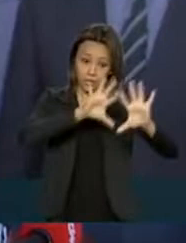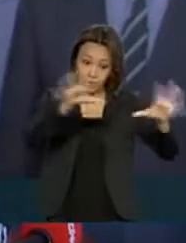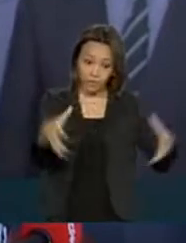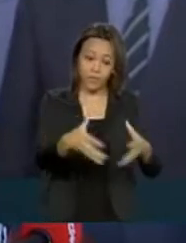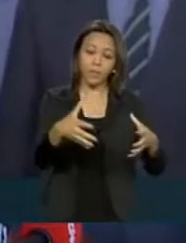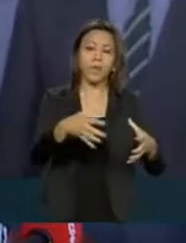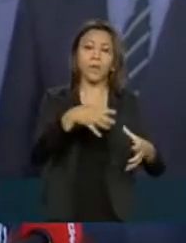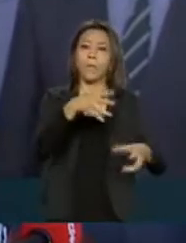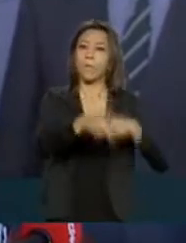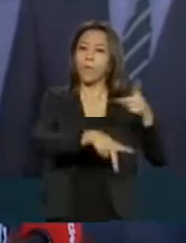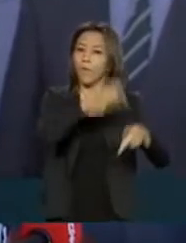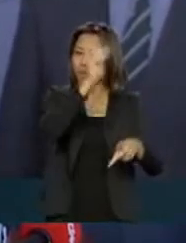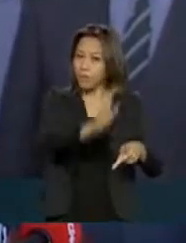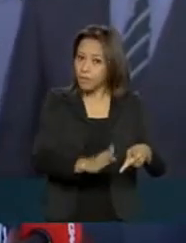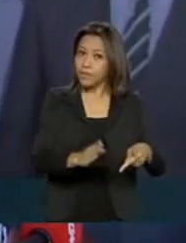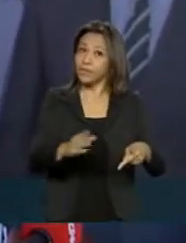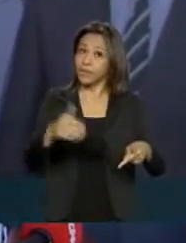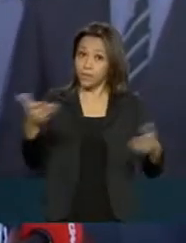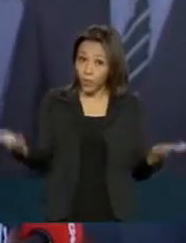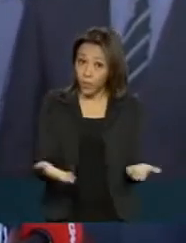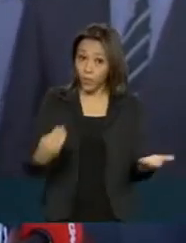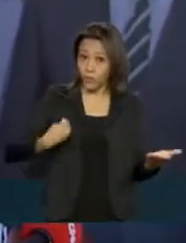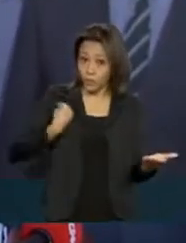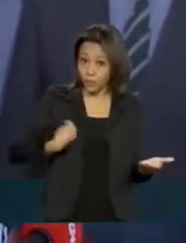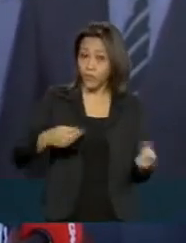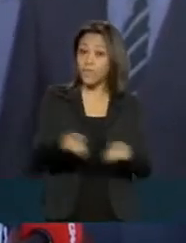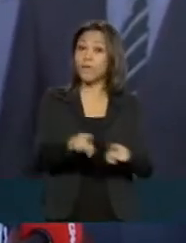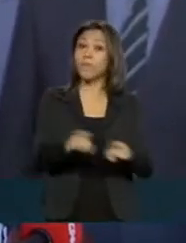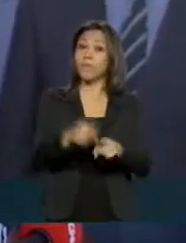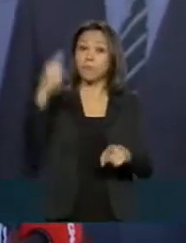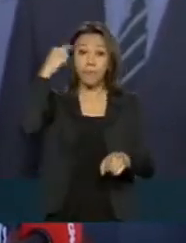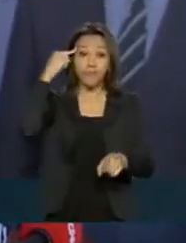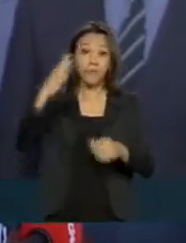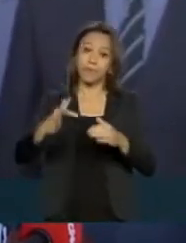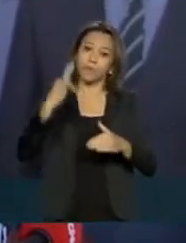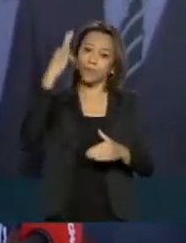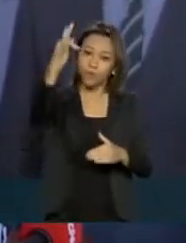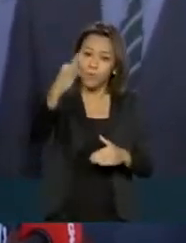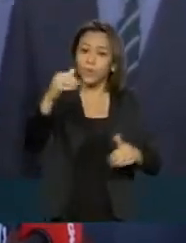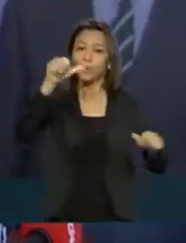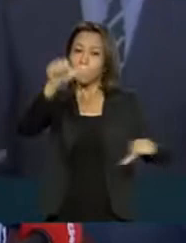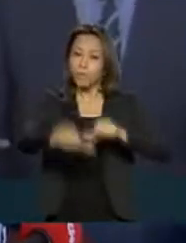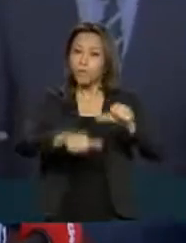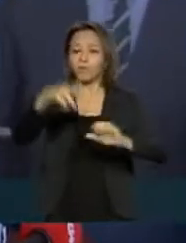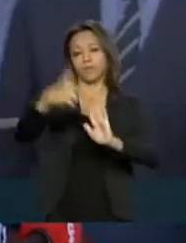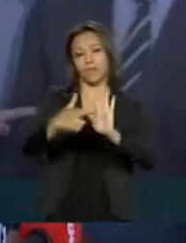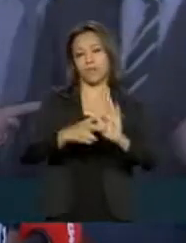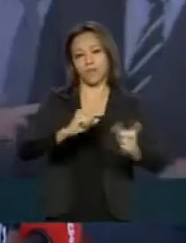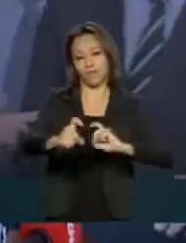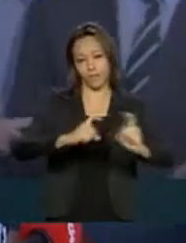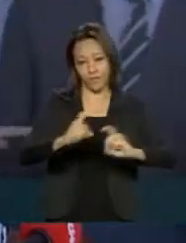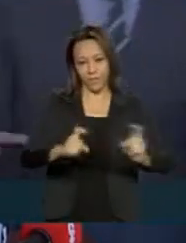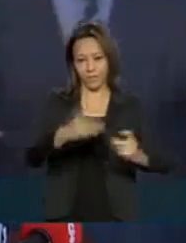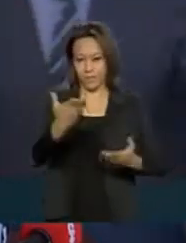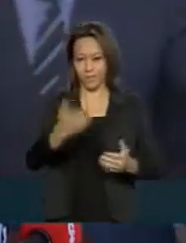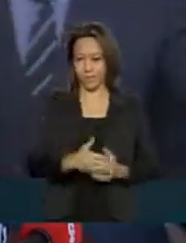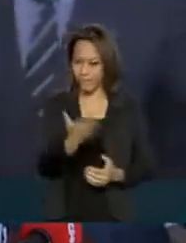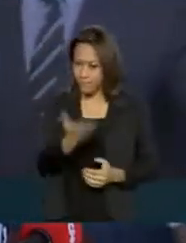a classe política brasileira pensando no futuro do país e implementando as reformas. Foi muito bom. Eu